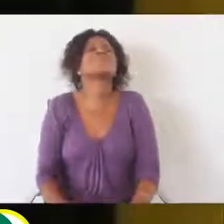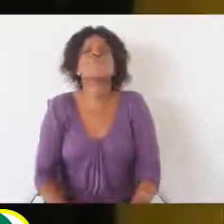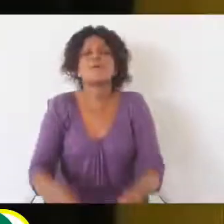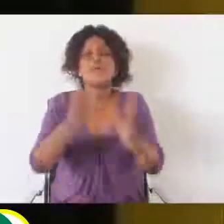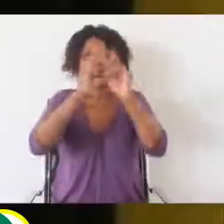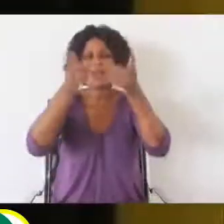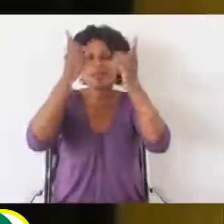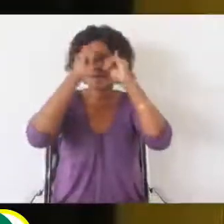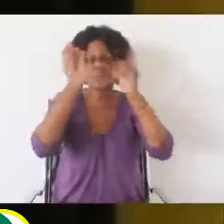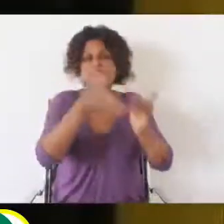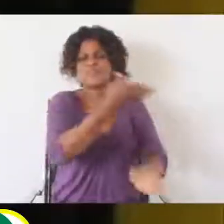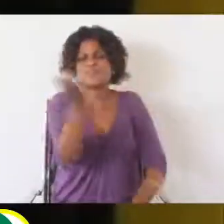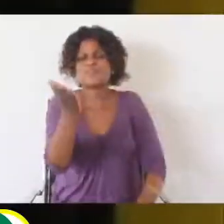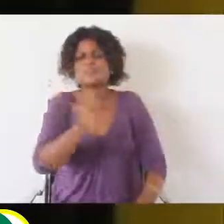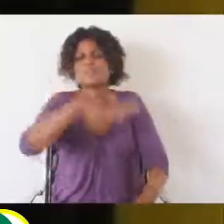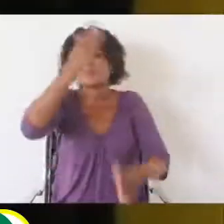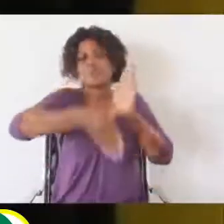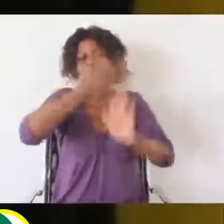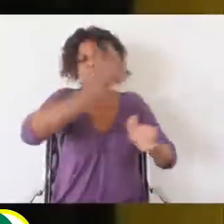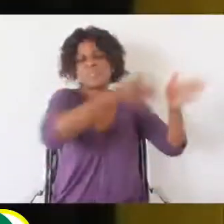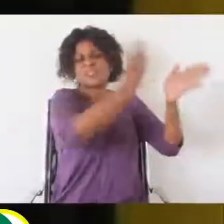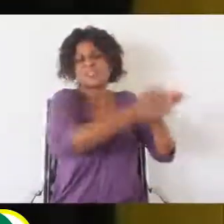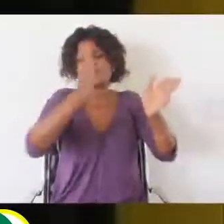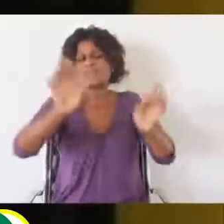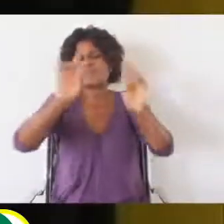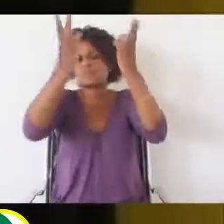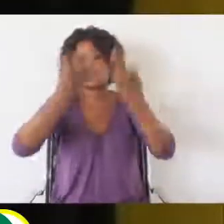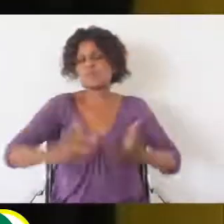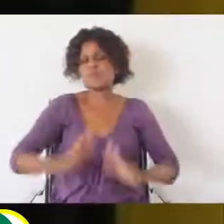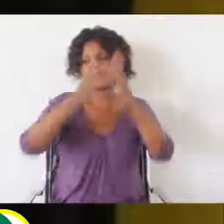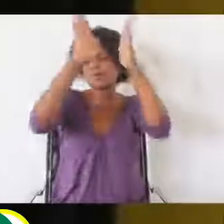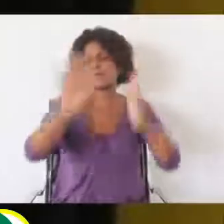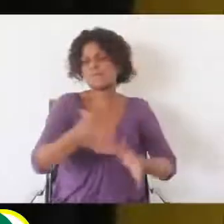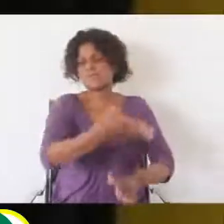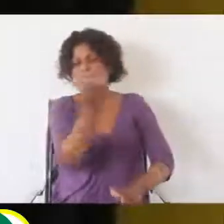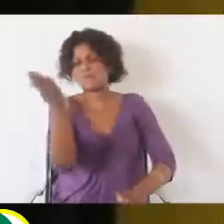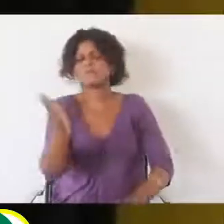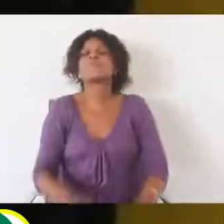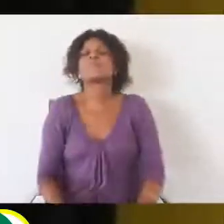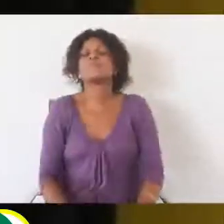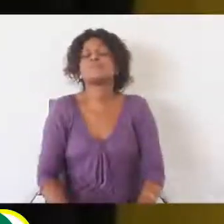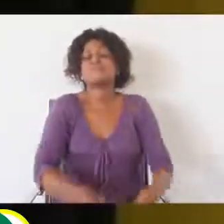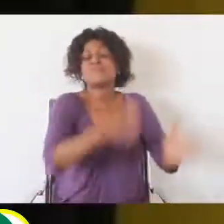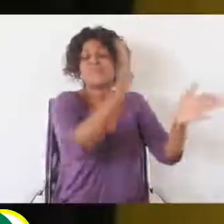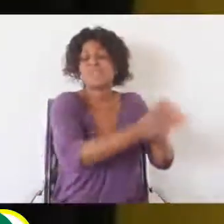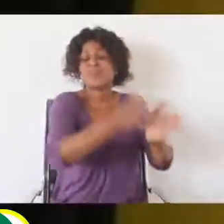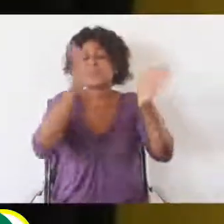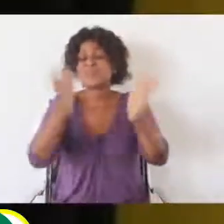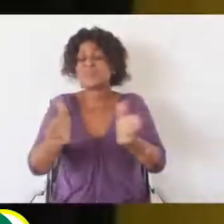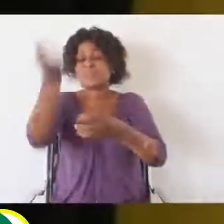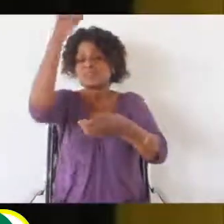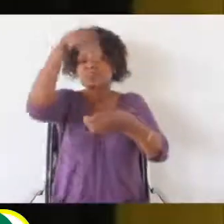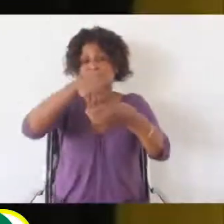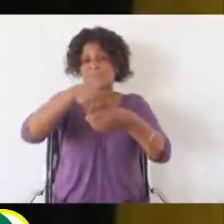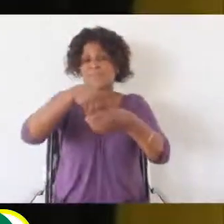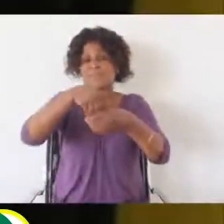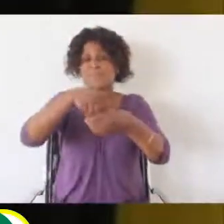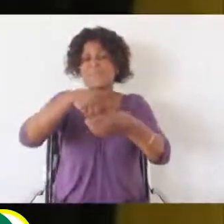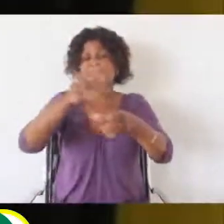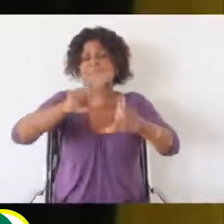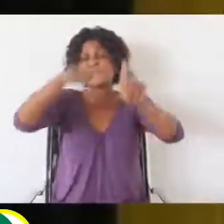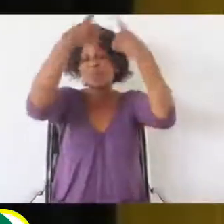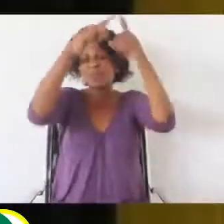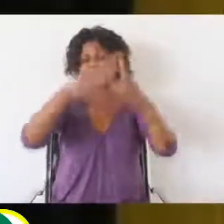inaugura mais uma etapa na vossa vida. É uma etapa que encerra consigo outro tipo de desafios